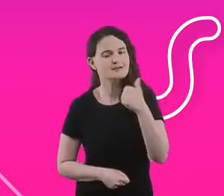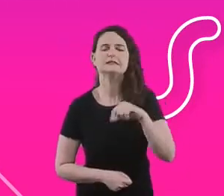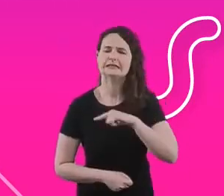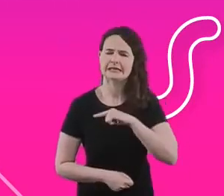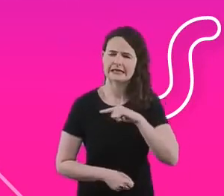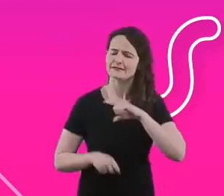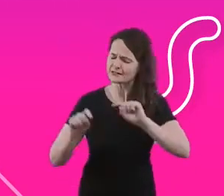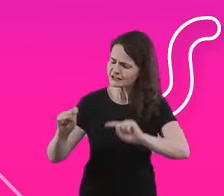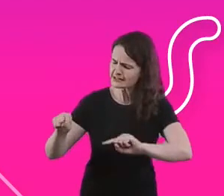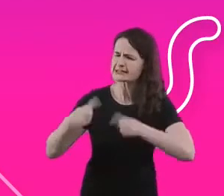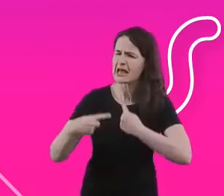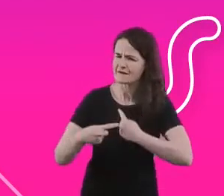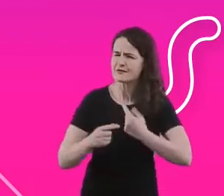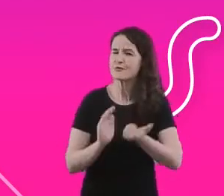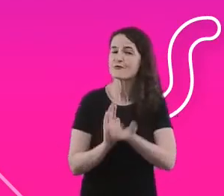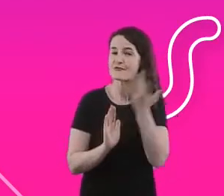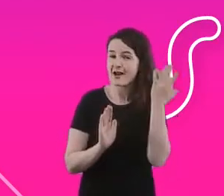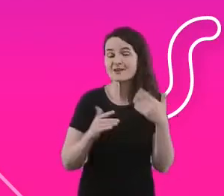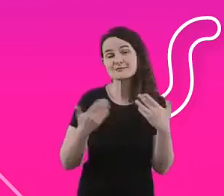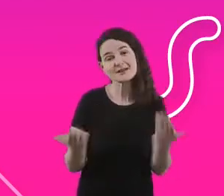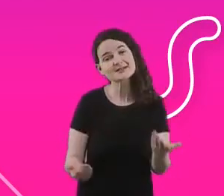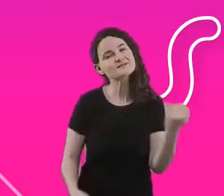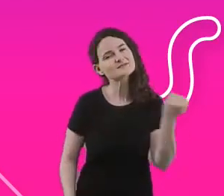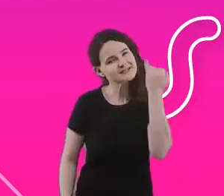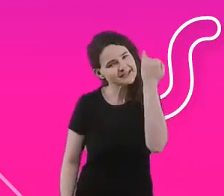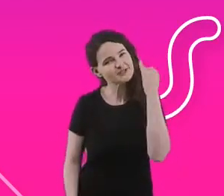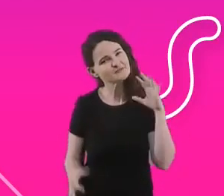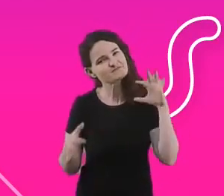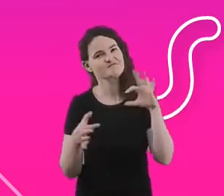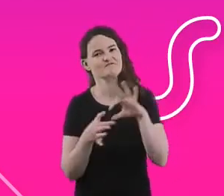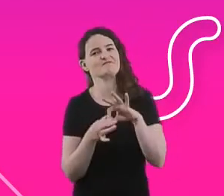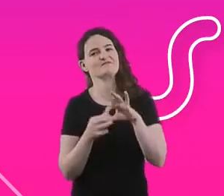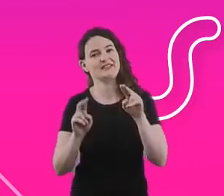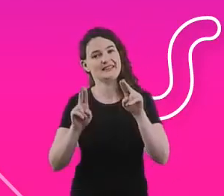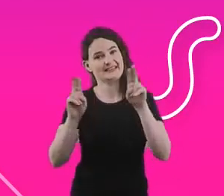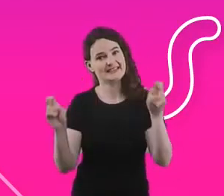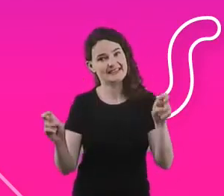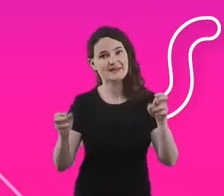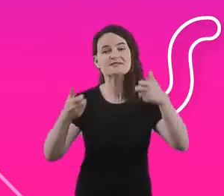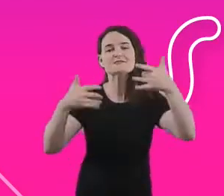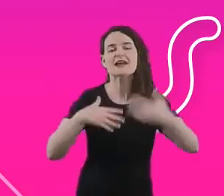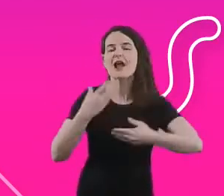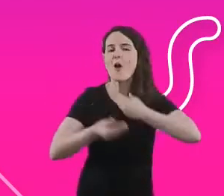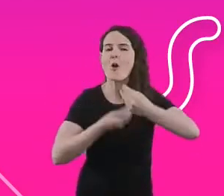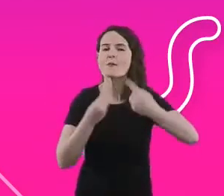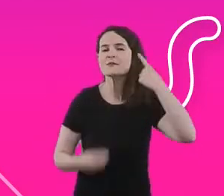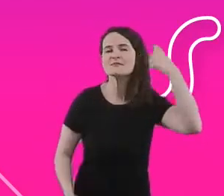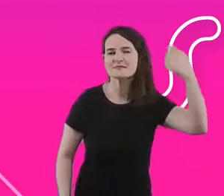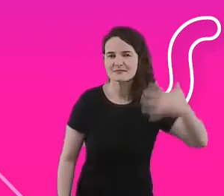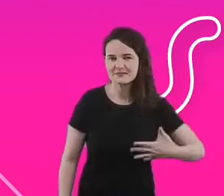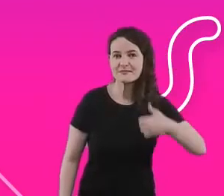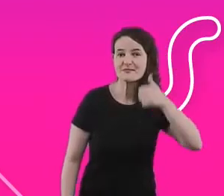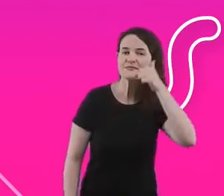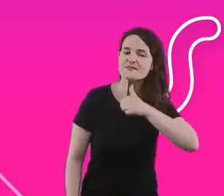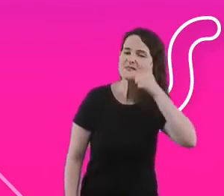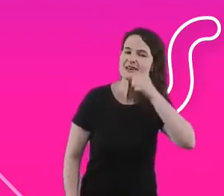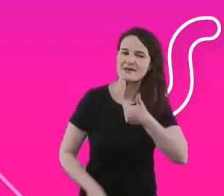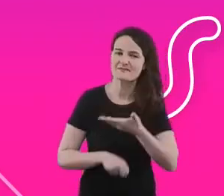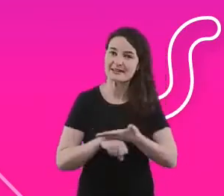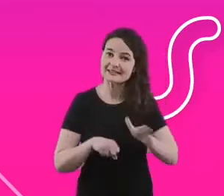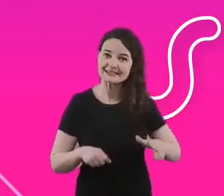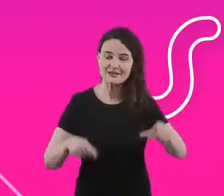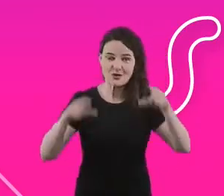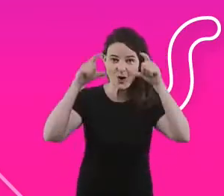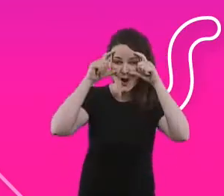já já, mas acho que primeiro para a gente se conectar bem, eu queria dizer que eu sou uma mulher branca, uso óculos, tenho os